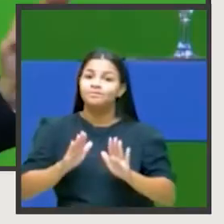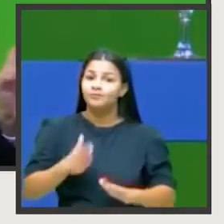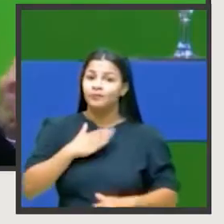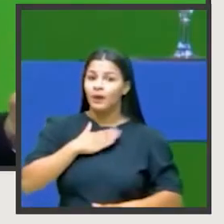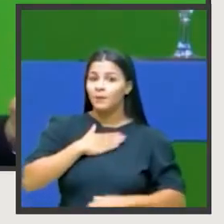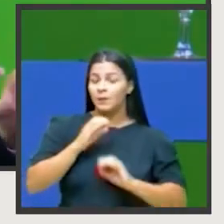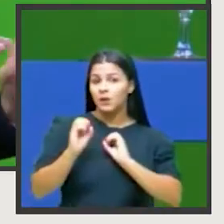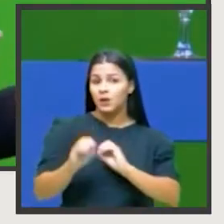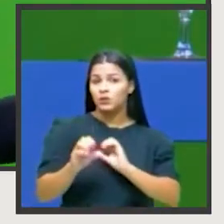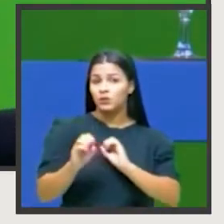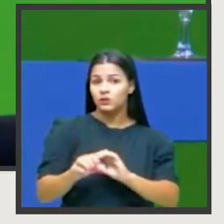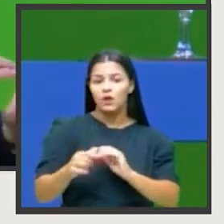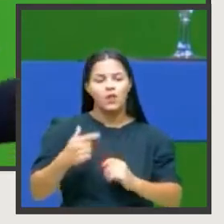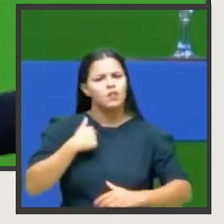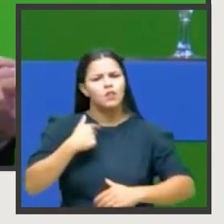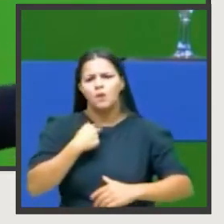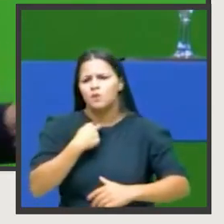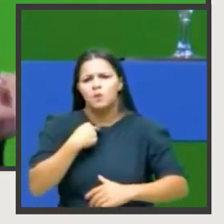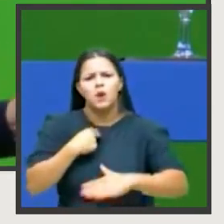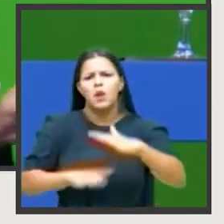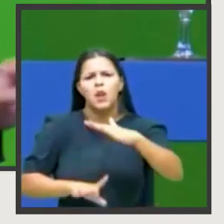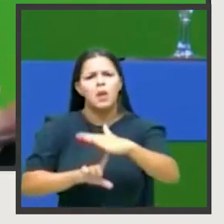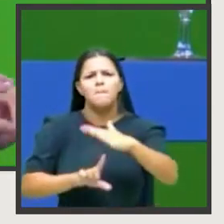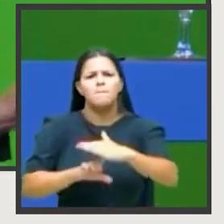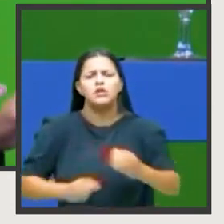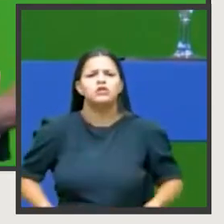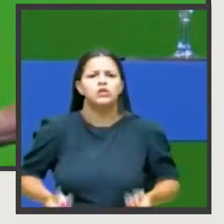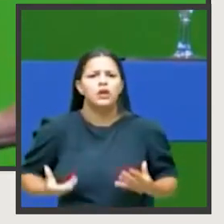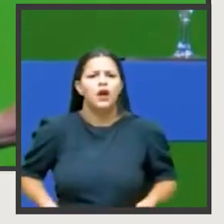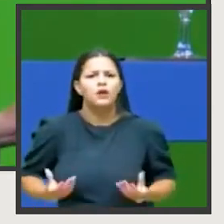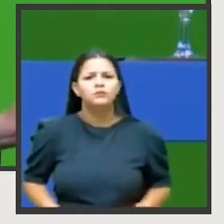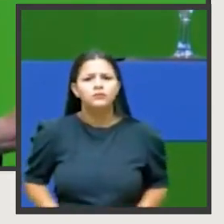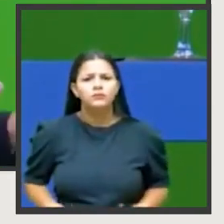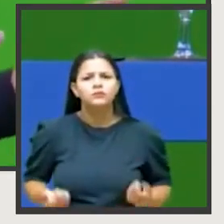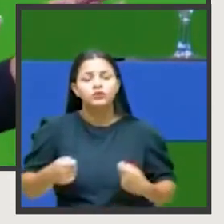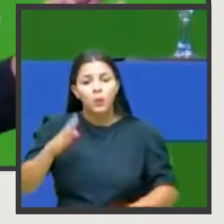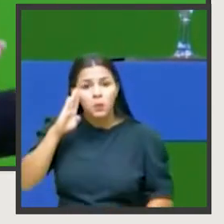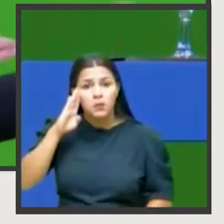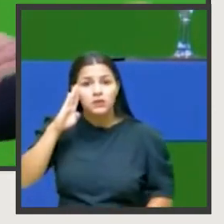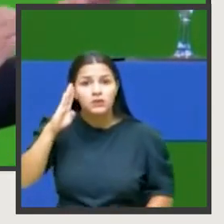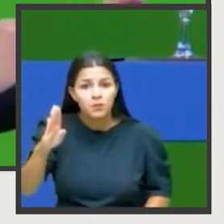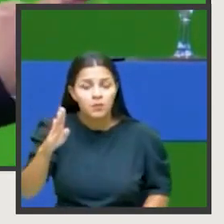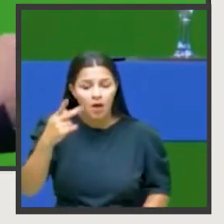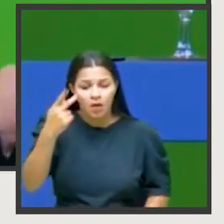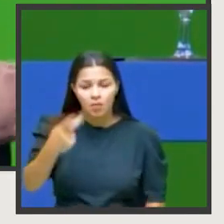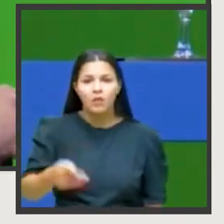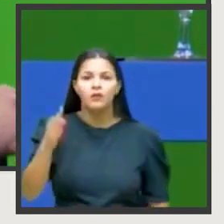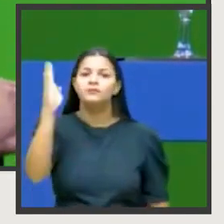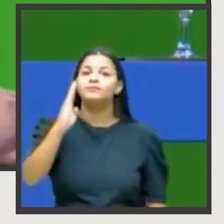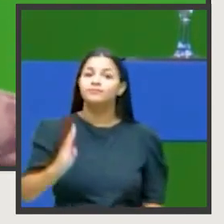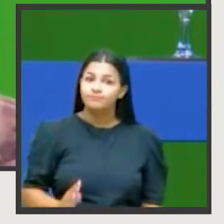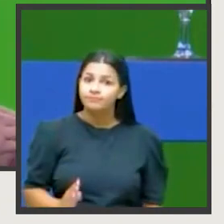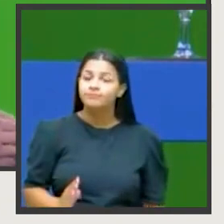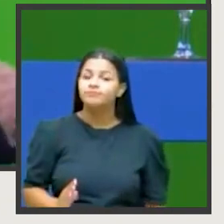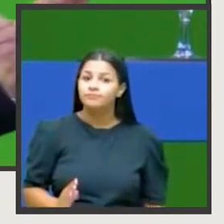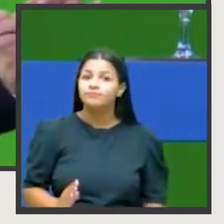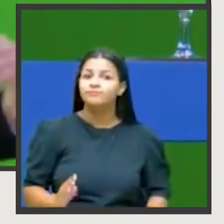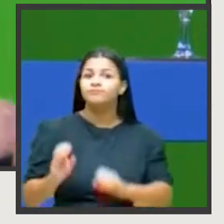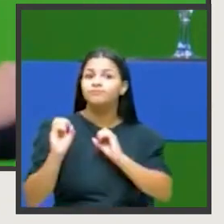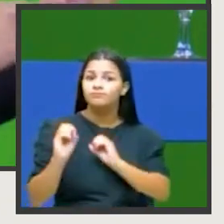Para mim, educação não pode ter limite de teto de gasto. Educação tem que ser prioridade nesse país.